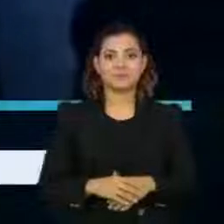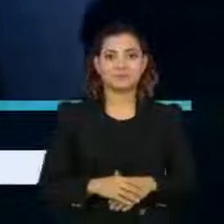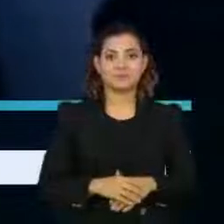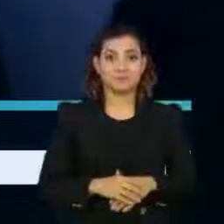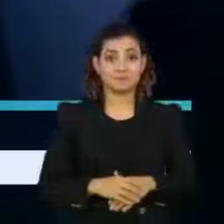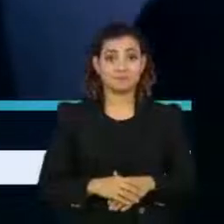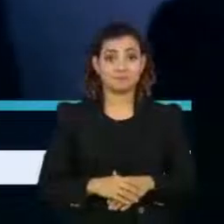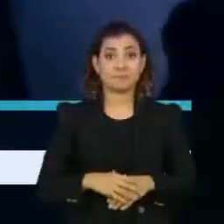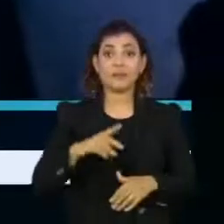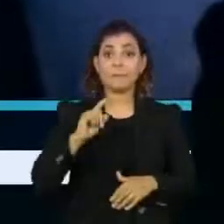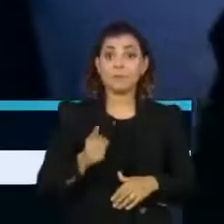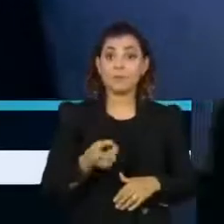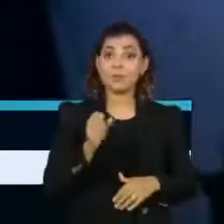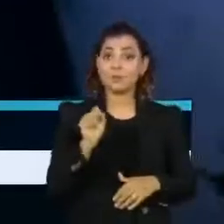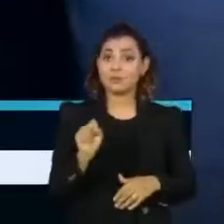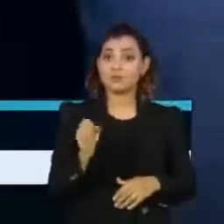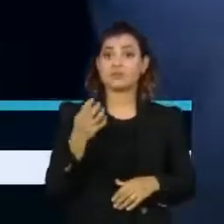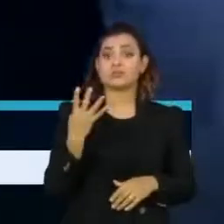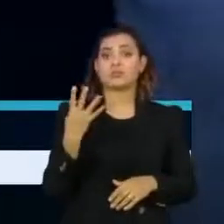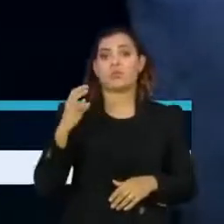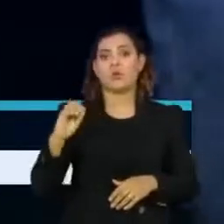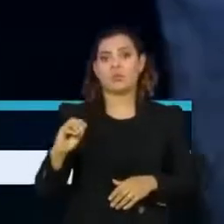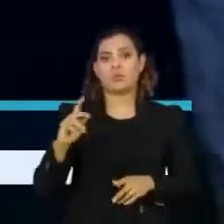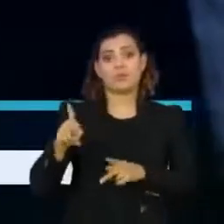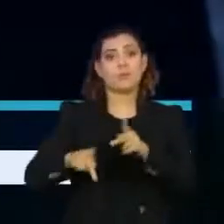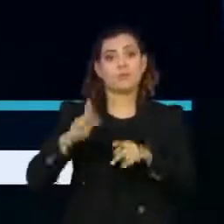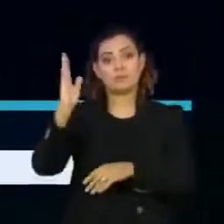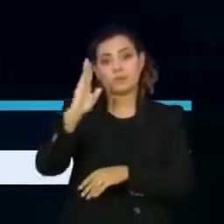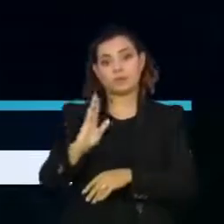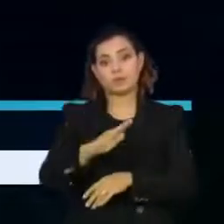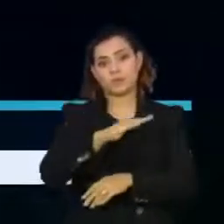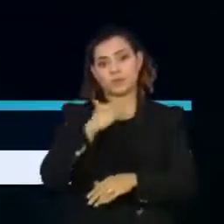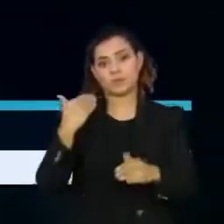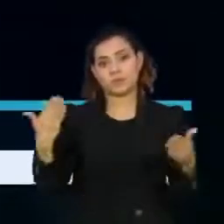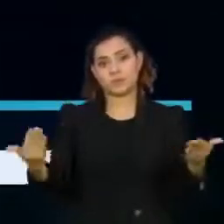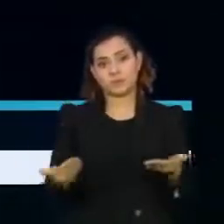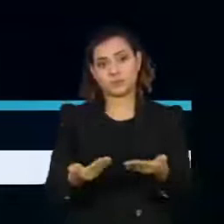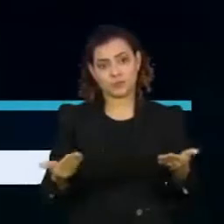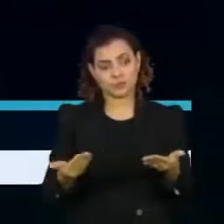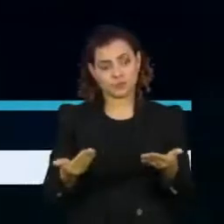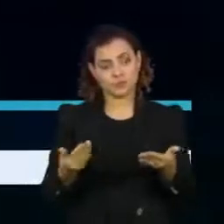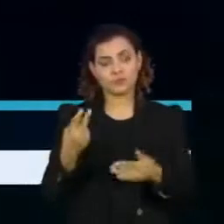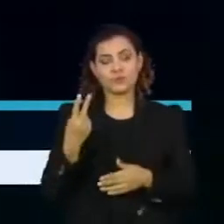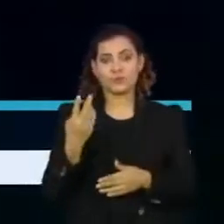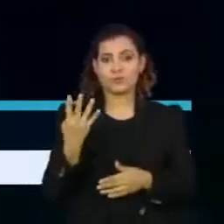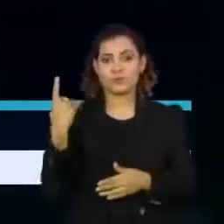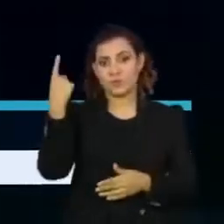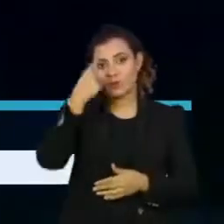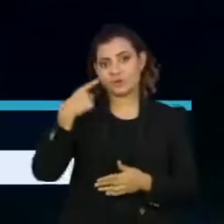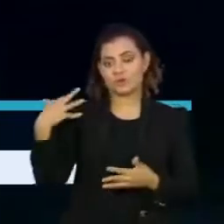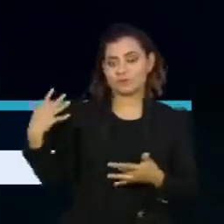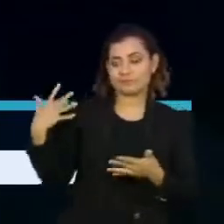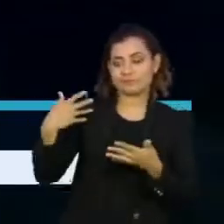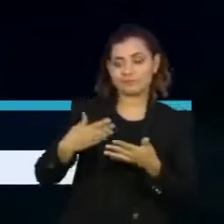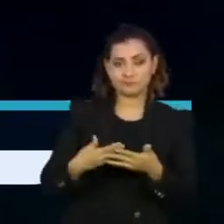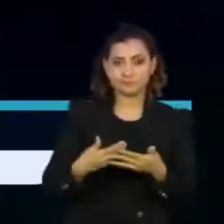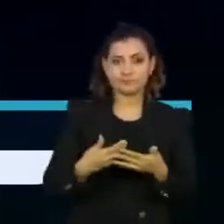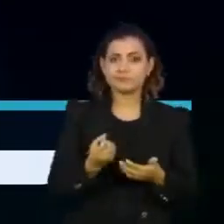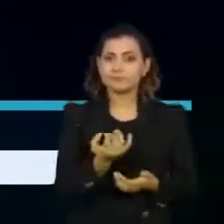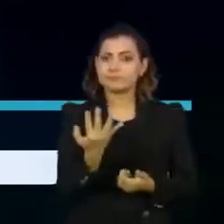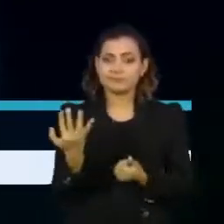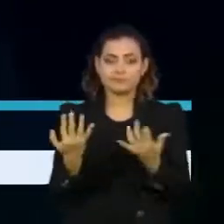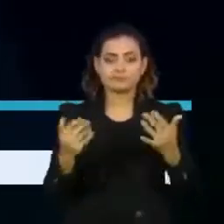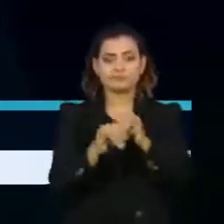1.840 brasileiros morreram de covid-19 nas últimas 24 horas. O número foi